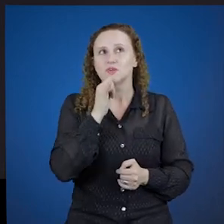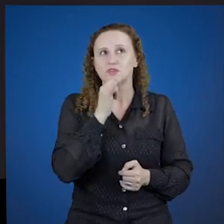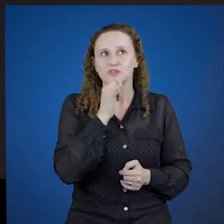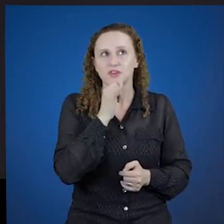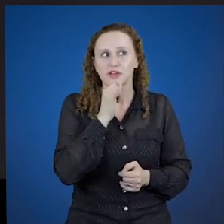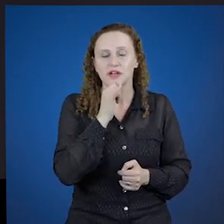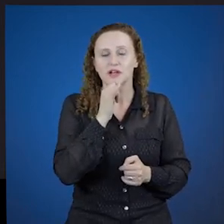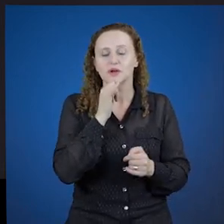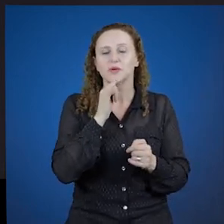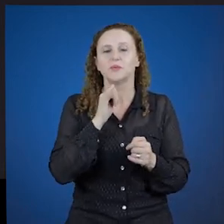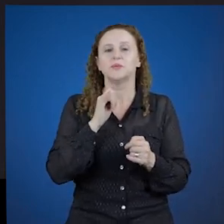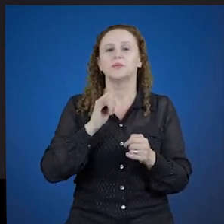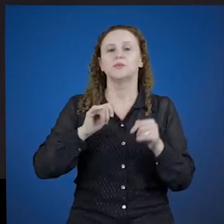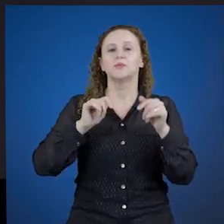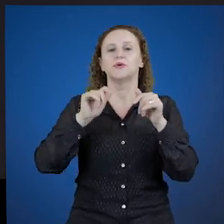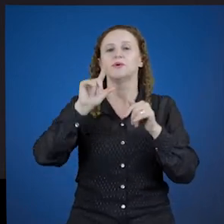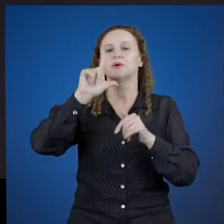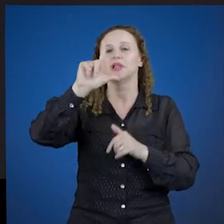laborare,